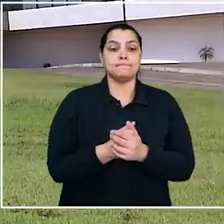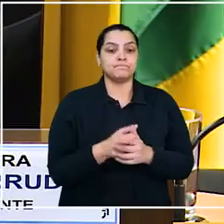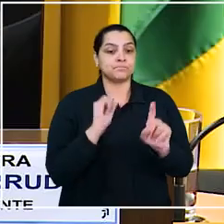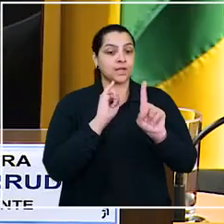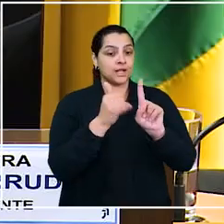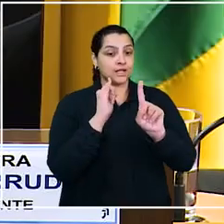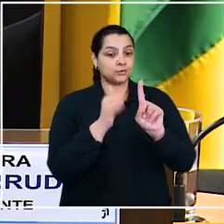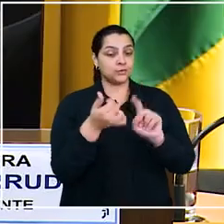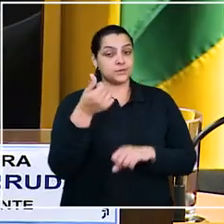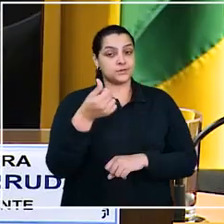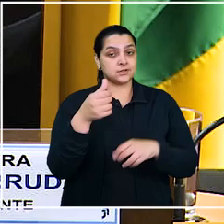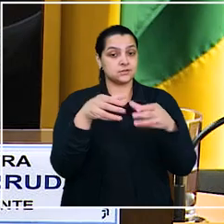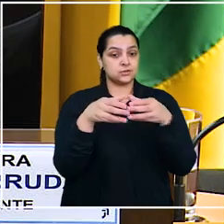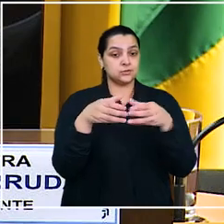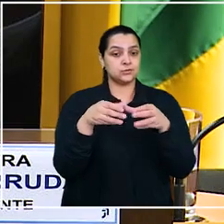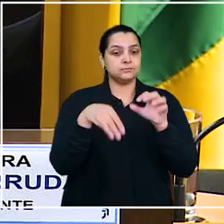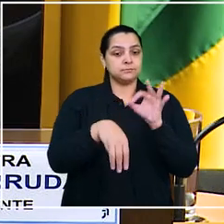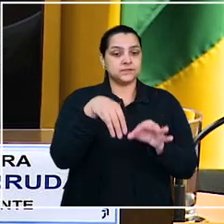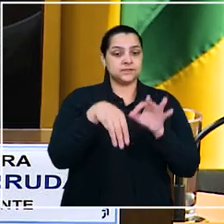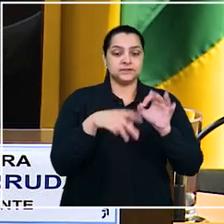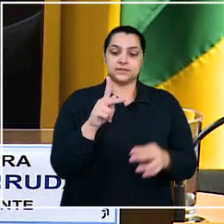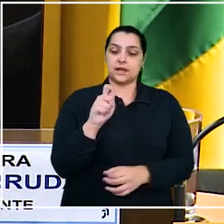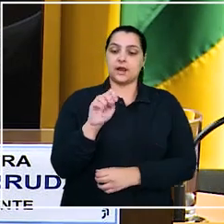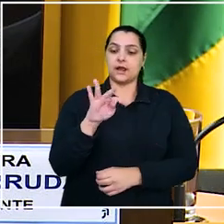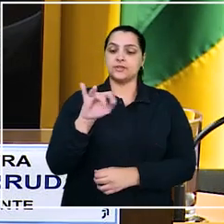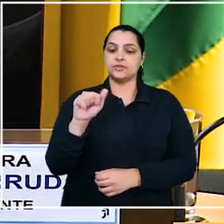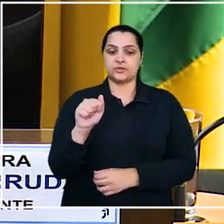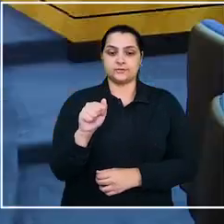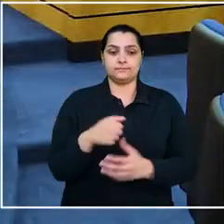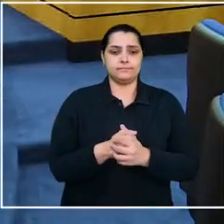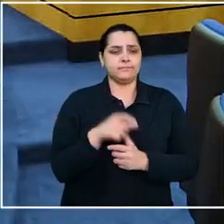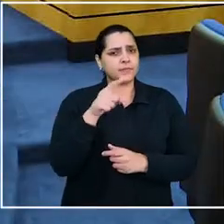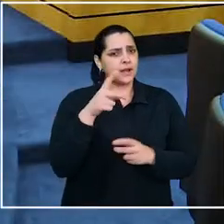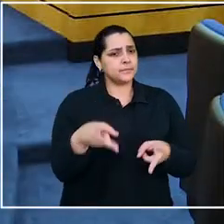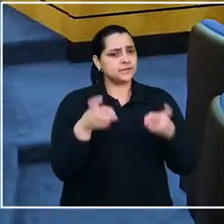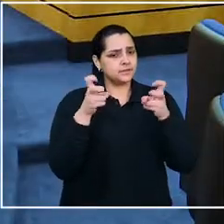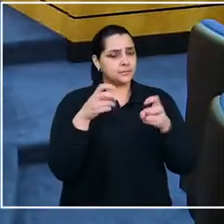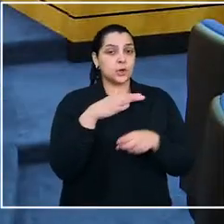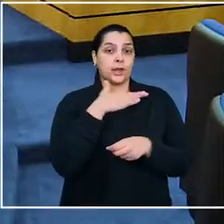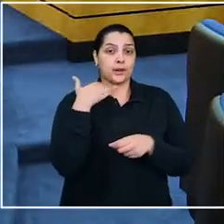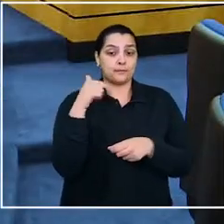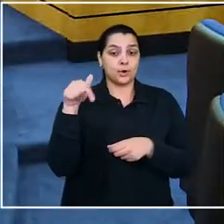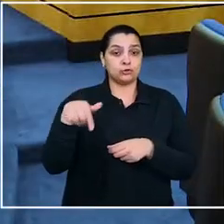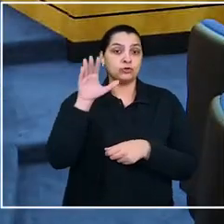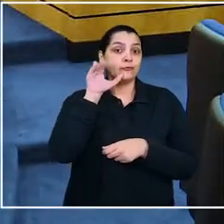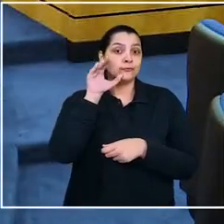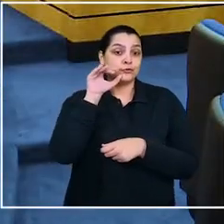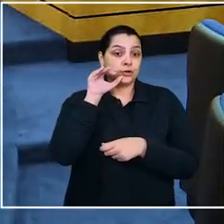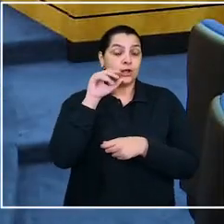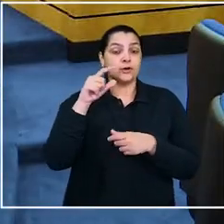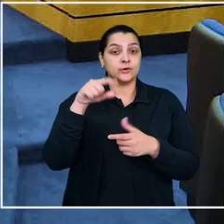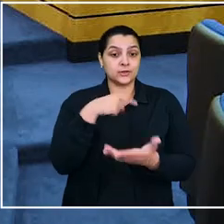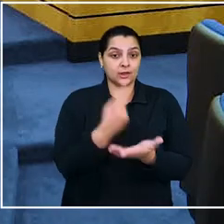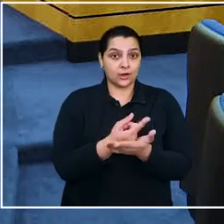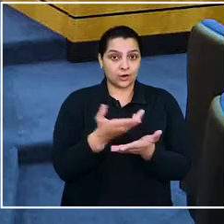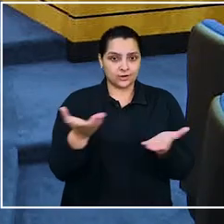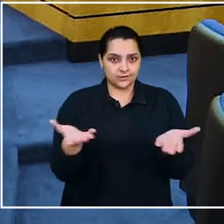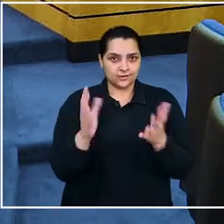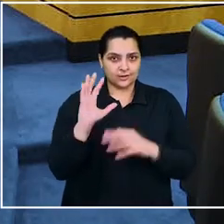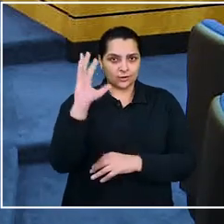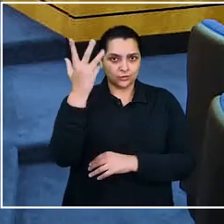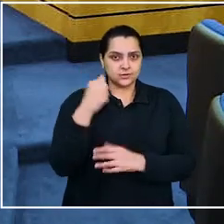Trabalho, a relatora do caso na sexta turma foi a ministra Kátia Arruda. Ela observou que a morte do trabalhador no rompimento da